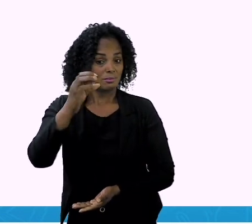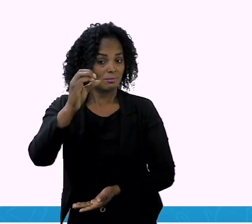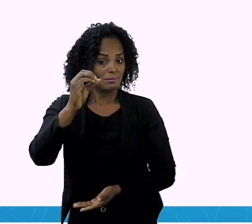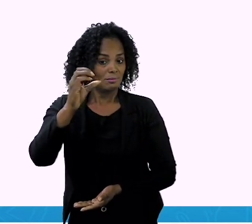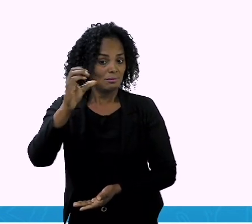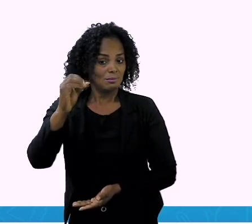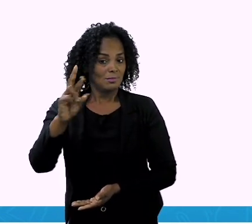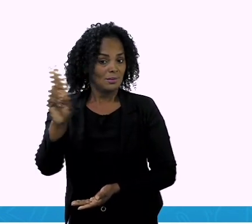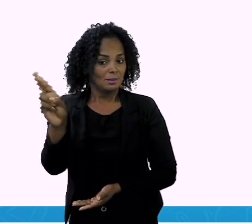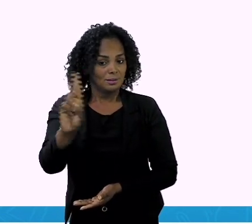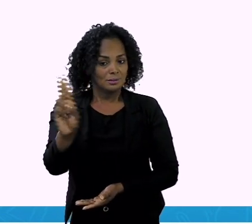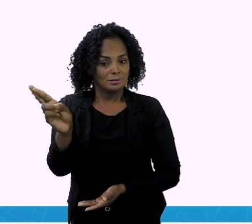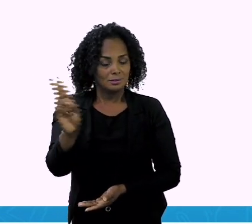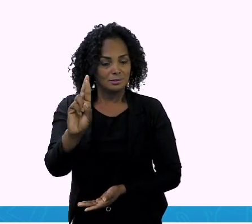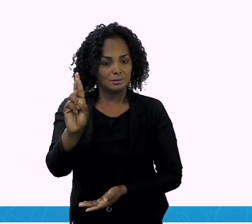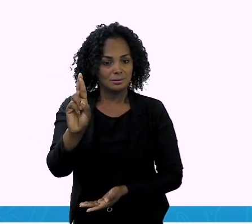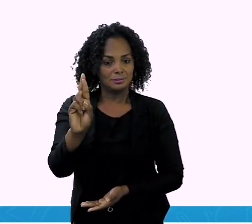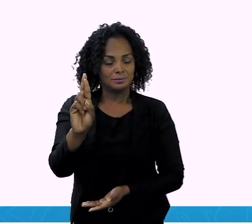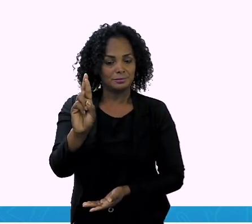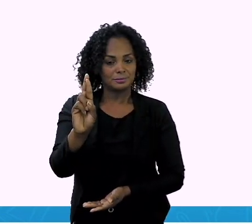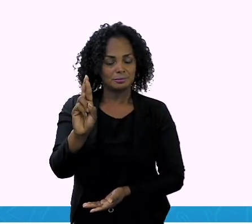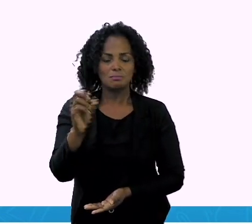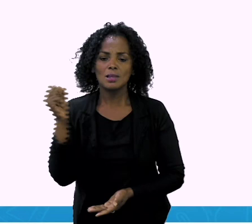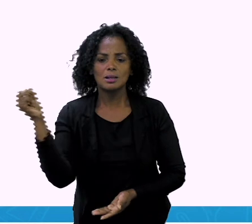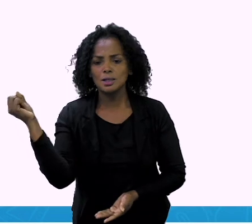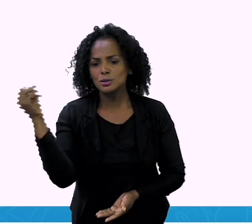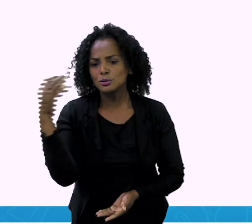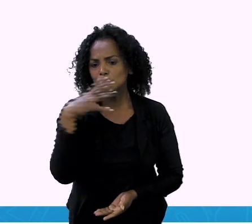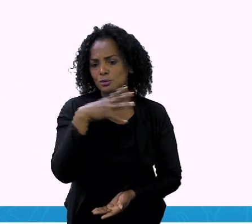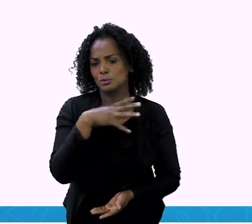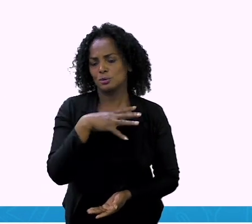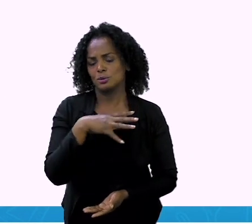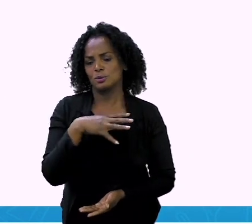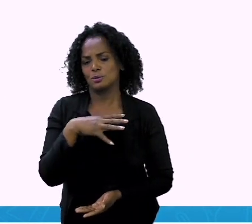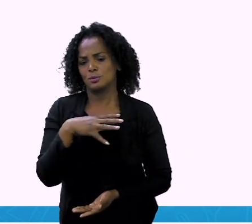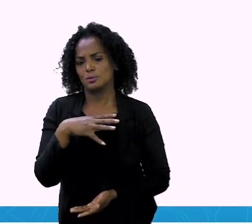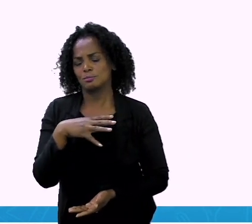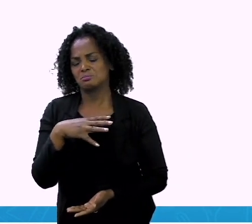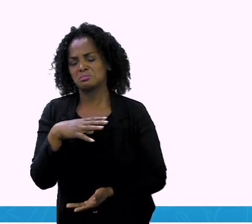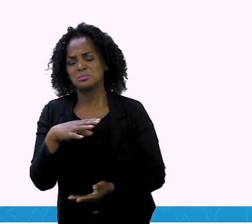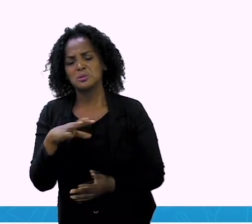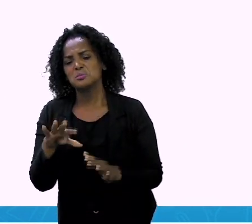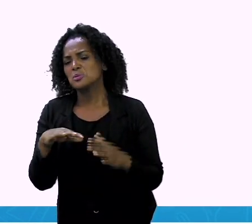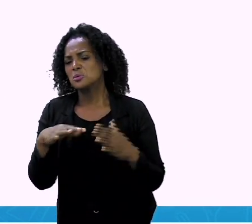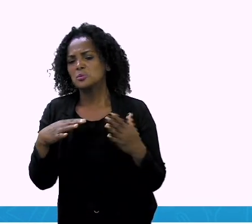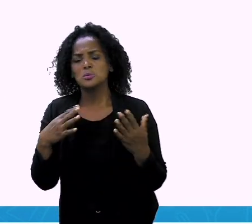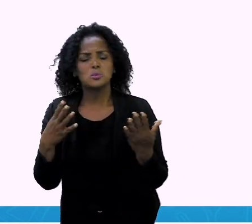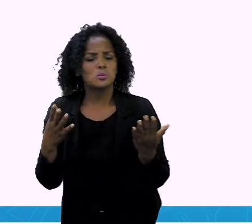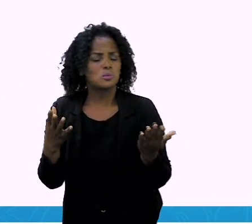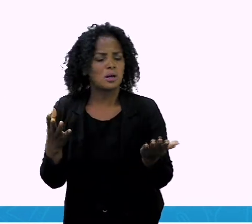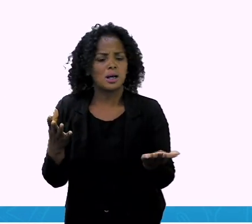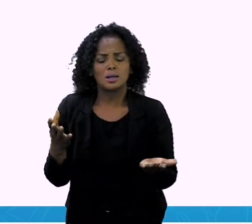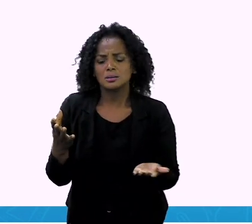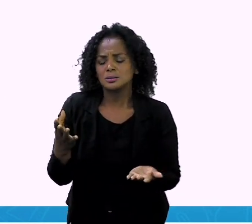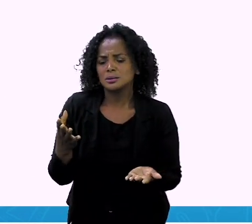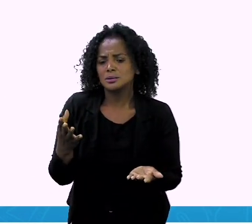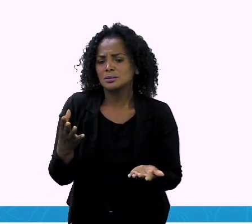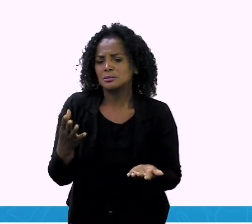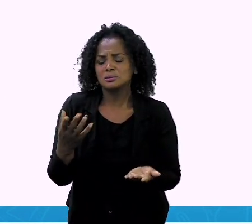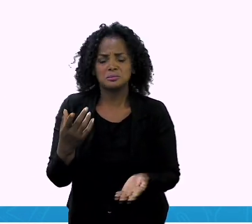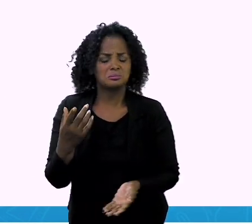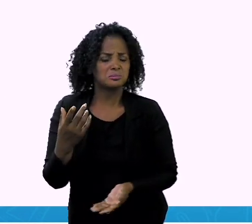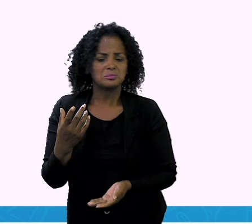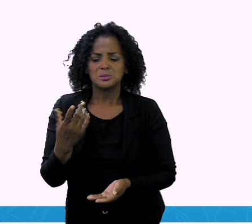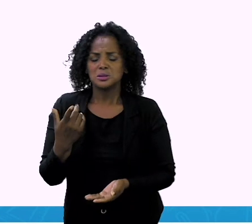Duzentos reais. Ela está, ela é nova no mercado. Quase não tá ainda assim, chegando nas nossas